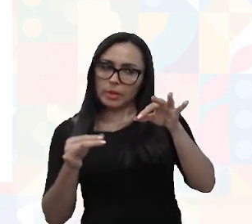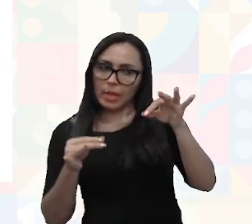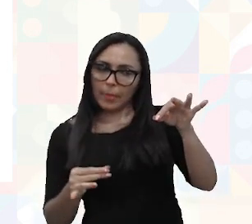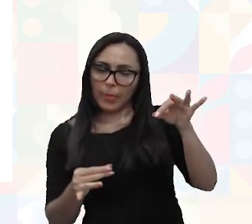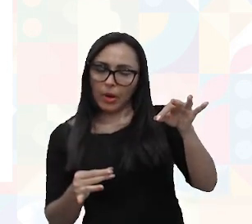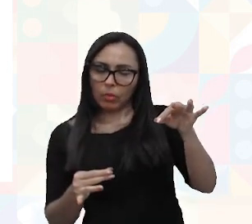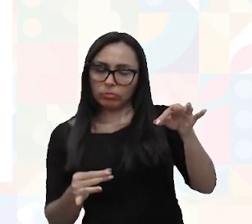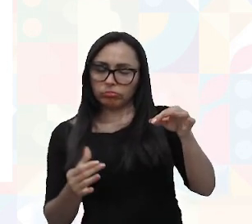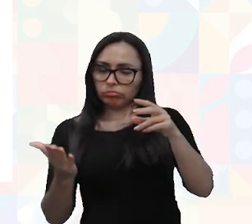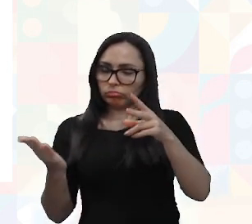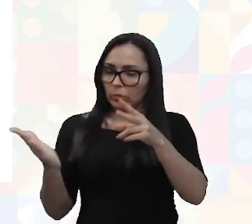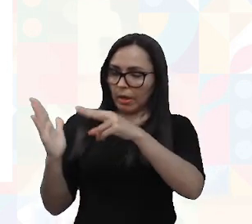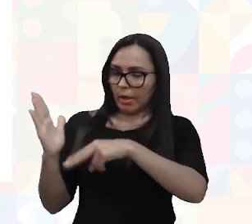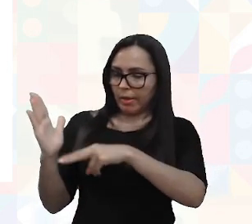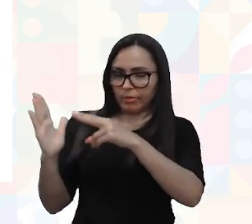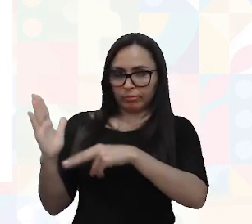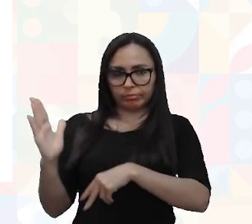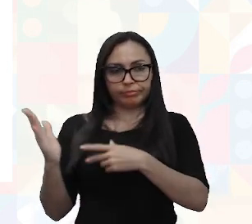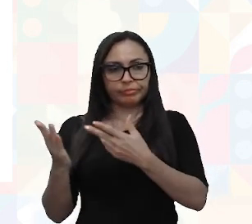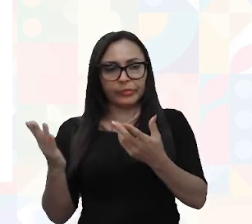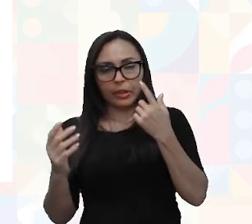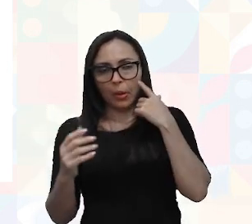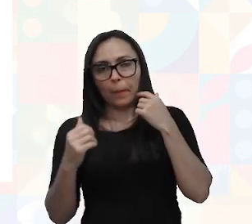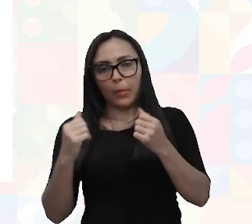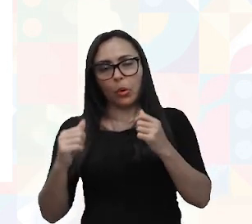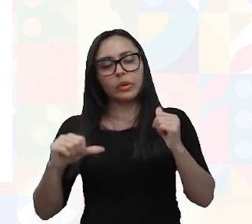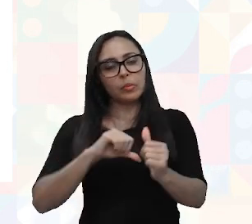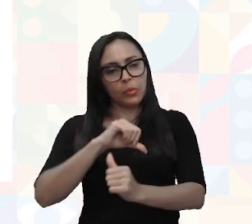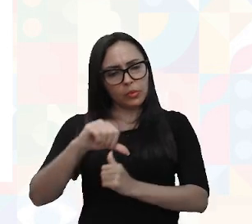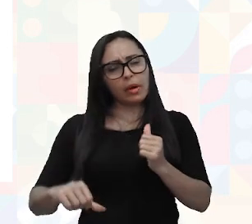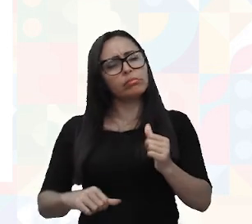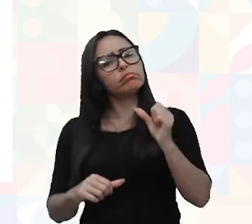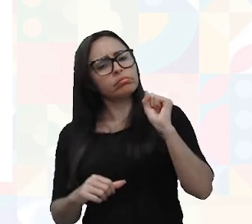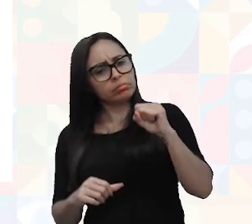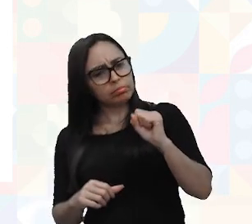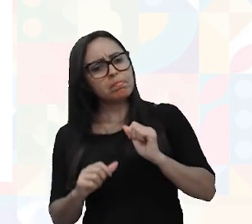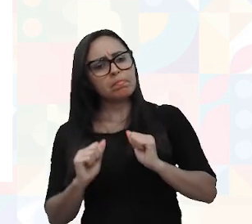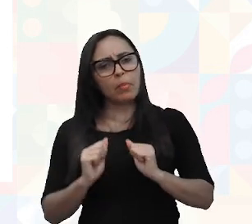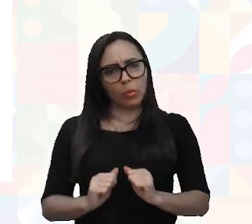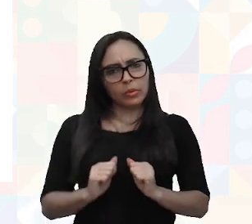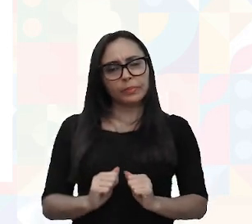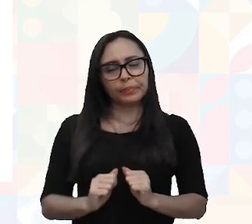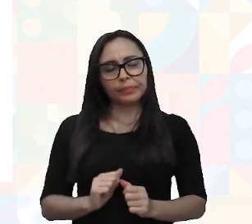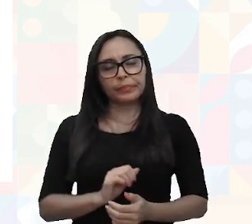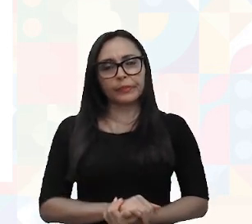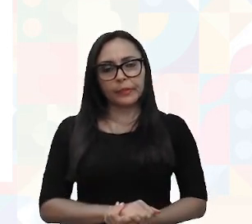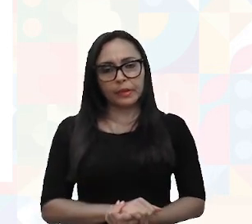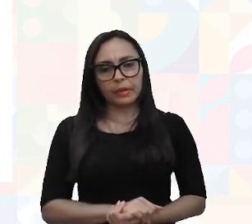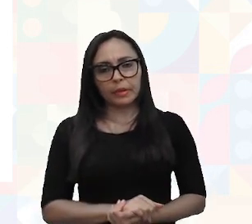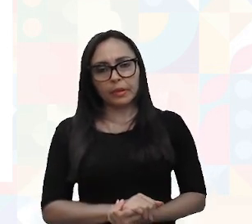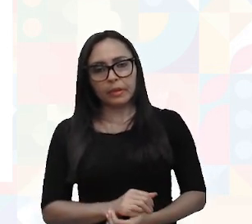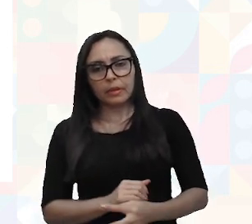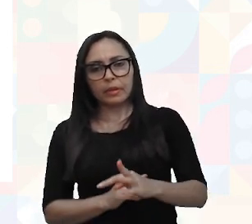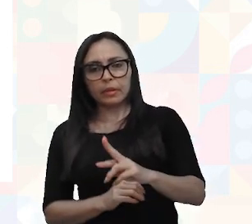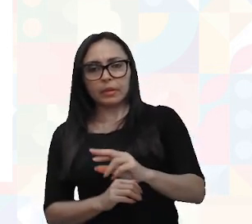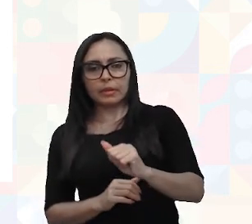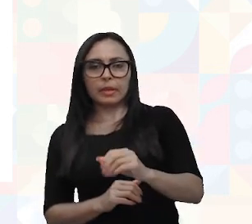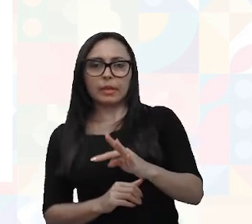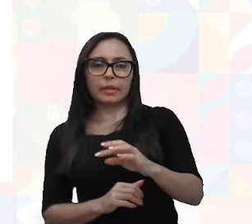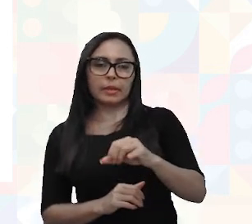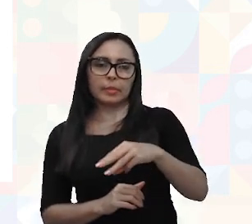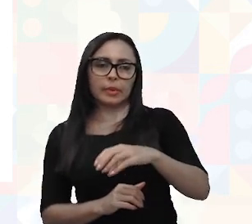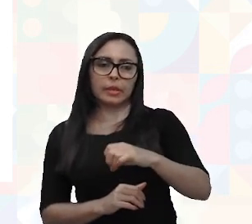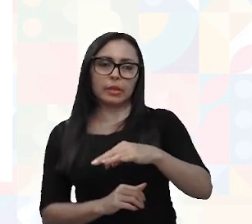durante as filmagens, né. E ele pode sofrer alterações, e aí se chama tratamento. Toda vez que o